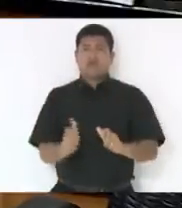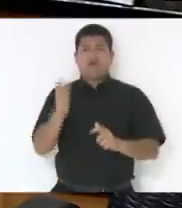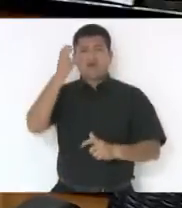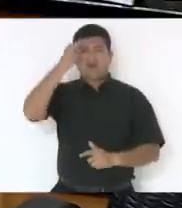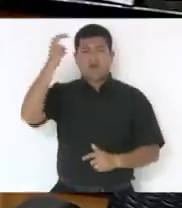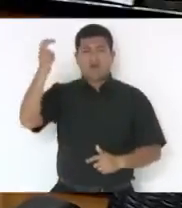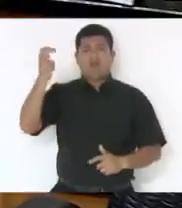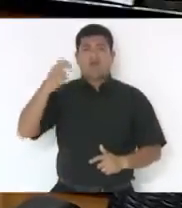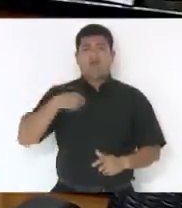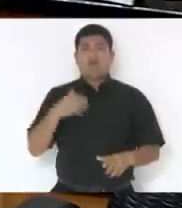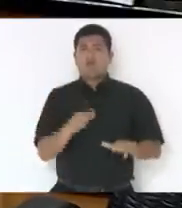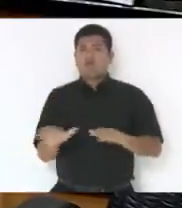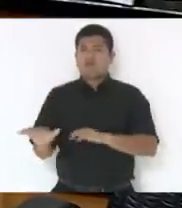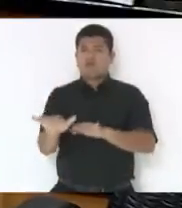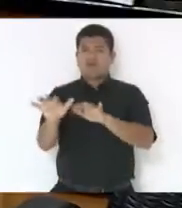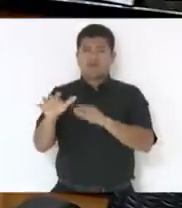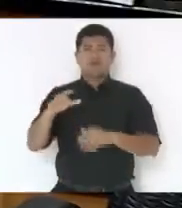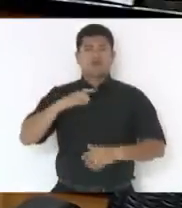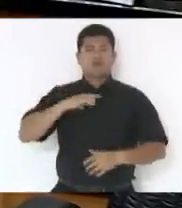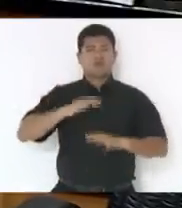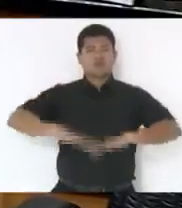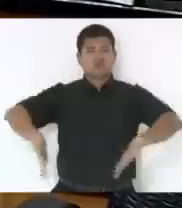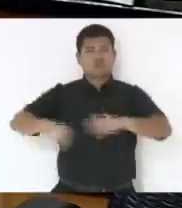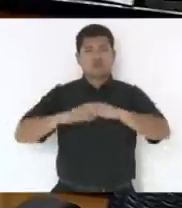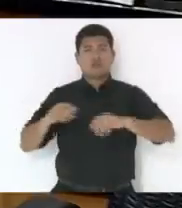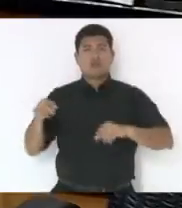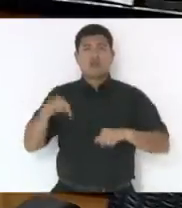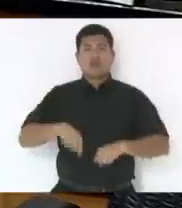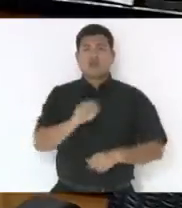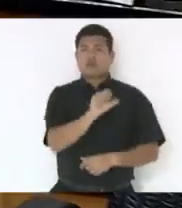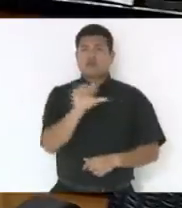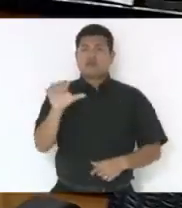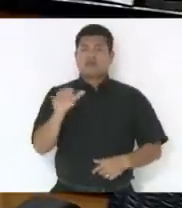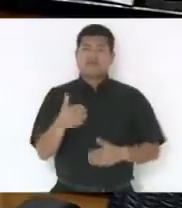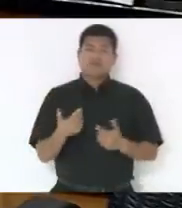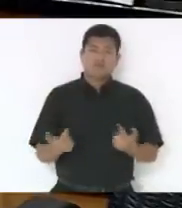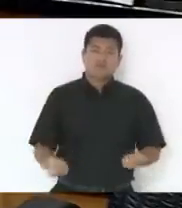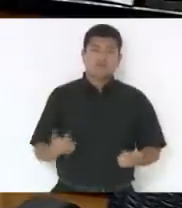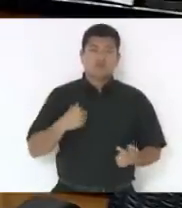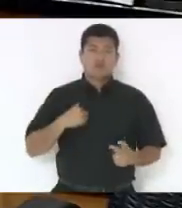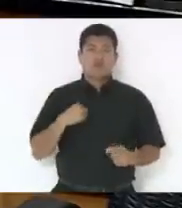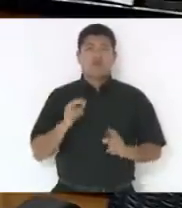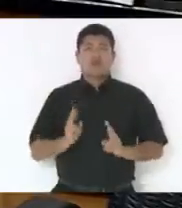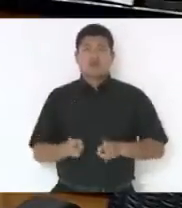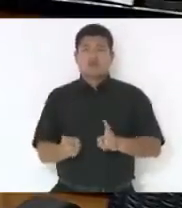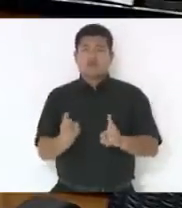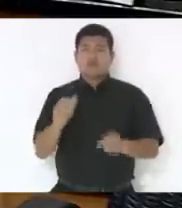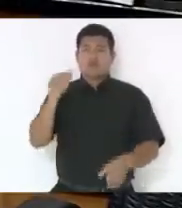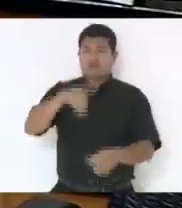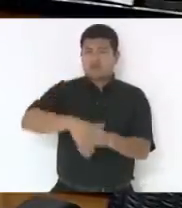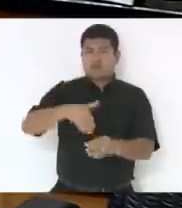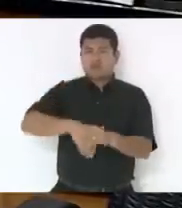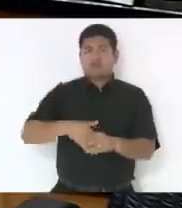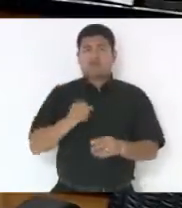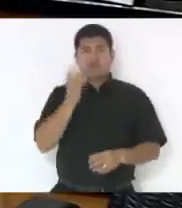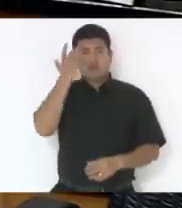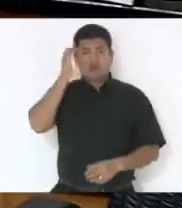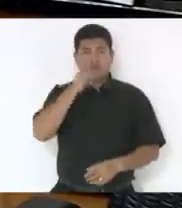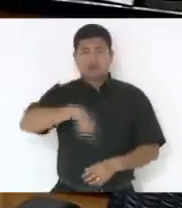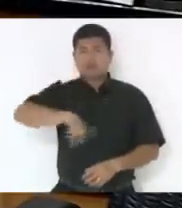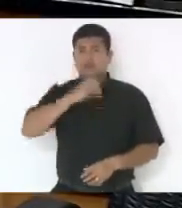há um movimento todo em cima de Santa Catarina, então eu vou manter a votação porque acho que os senhores deputados podem